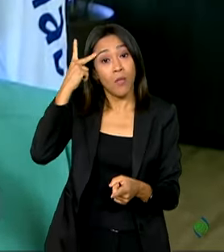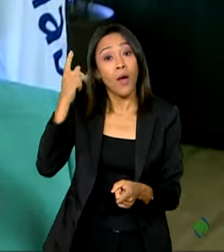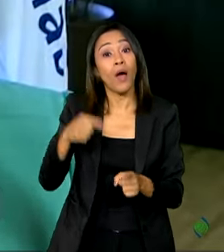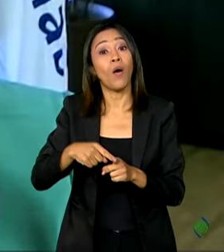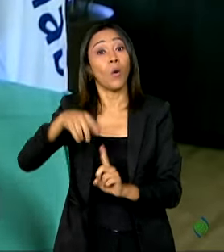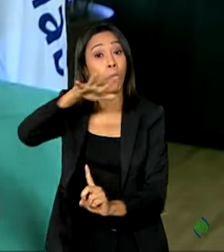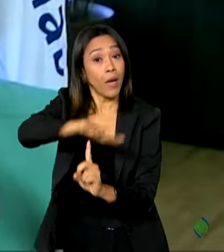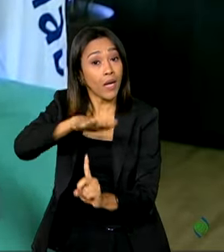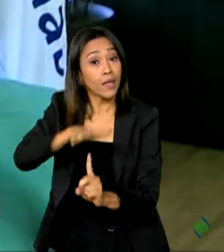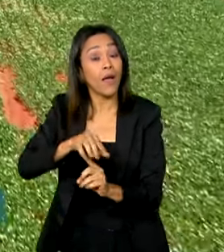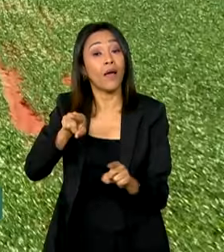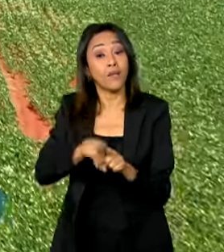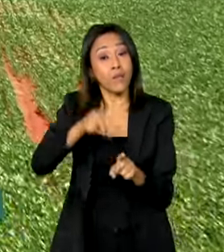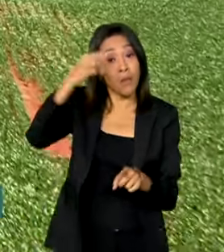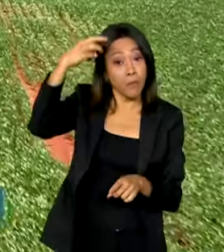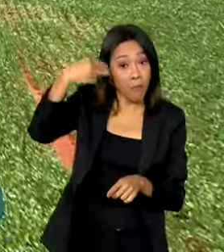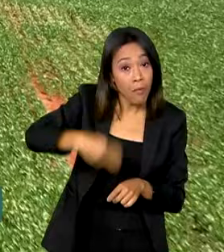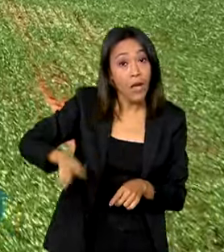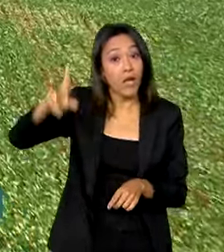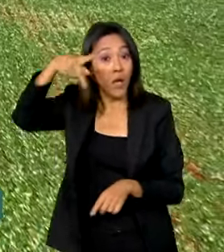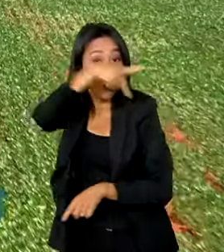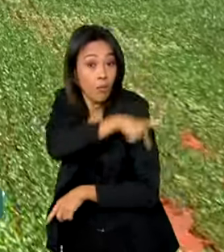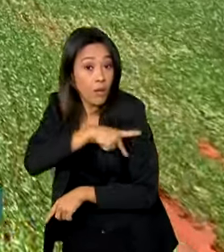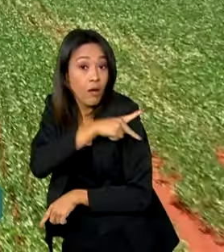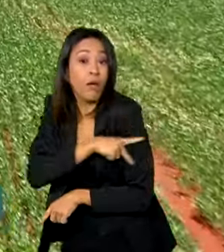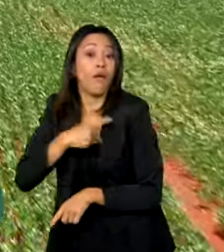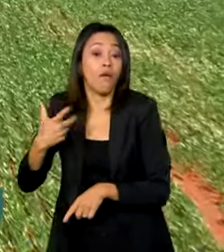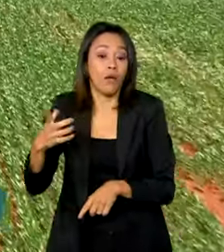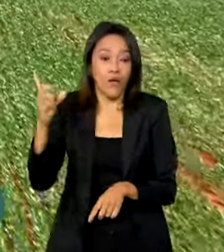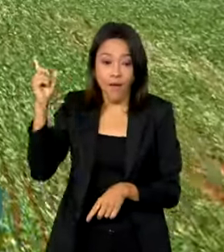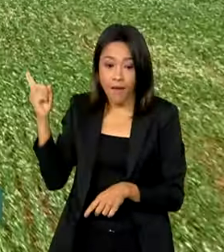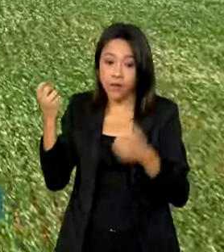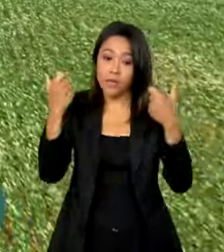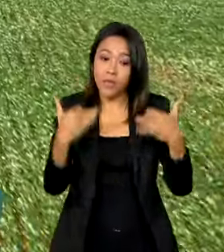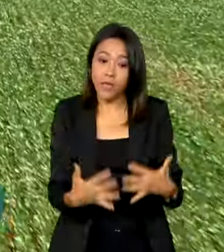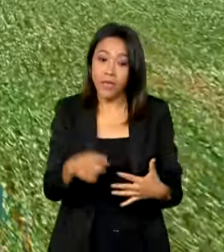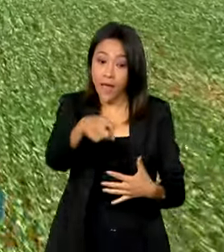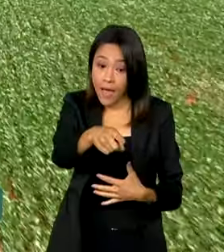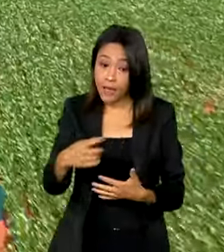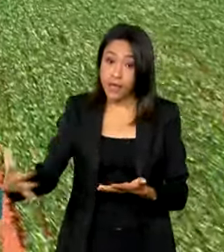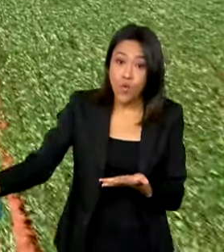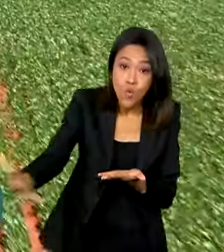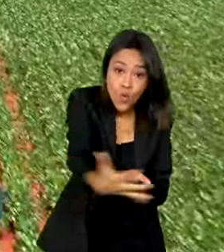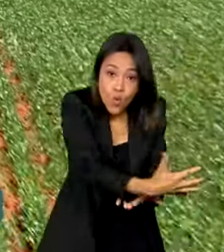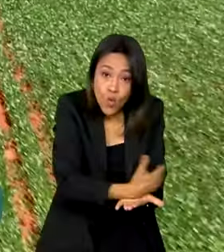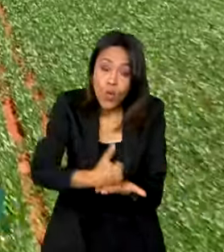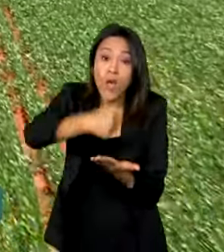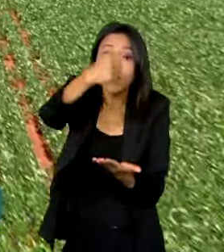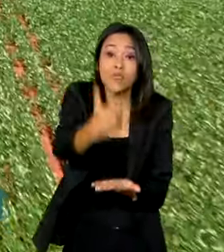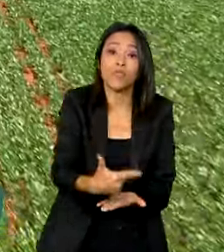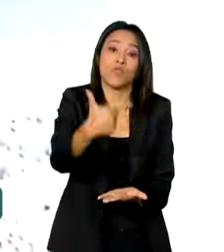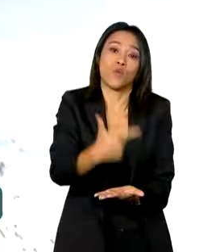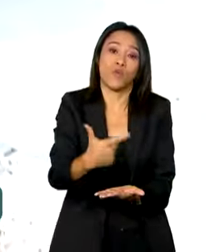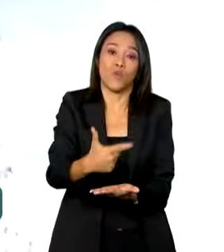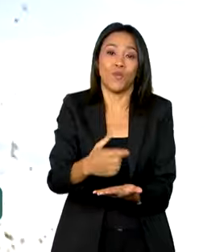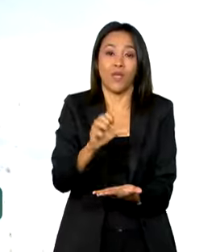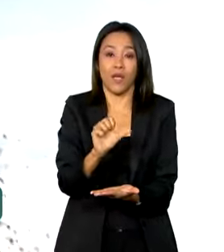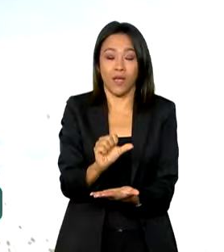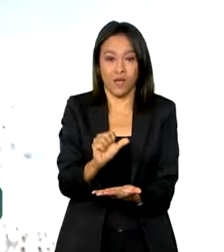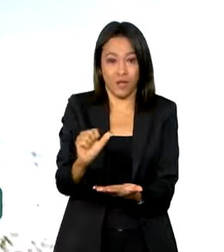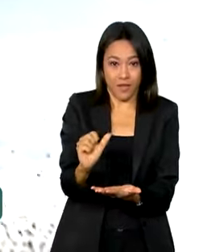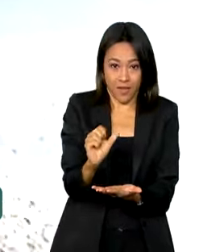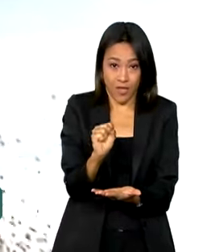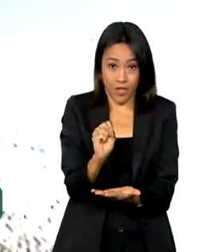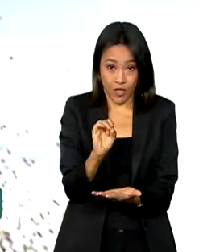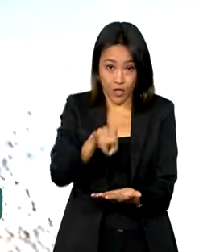Apesar disso, a soja se destaca como a segunda maior safra já registrada no país, com uma